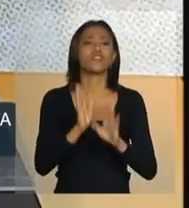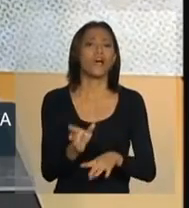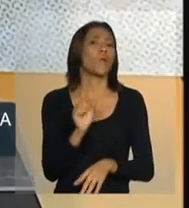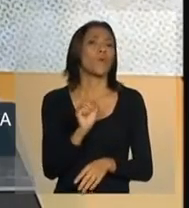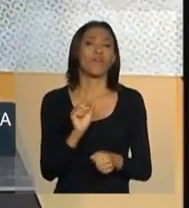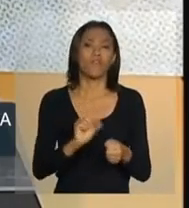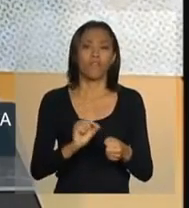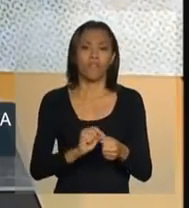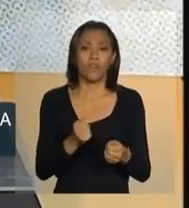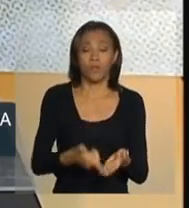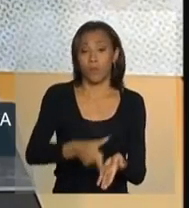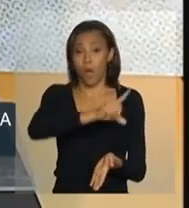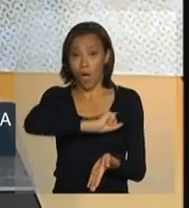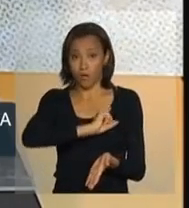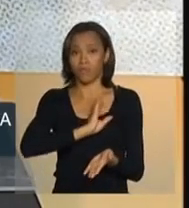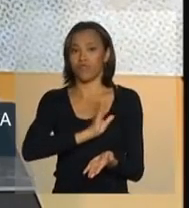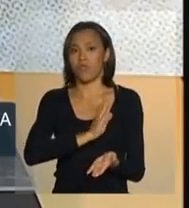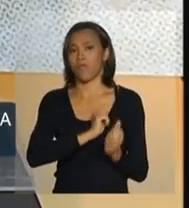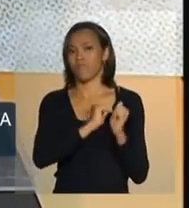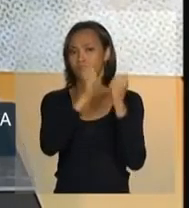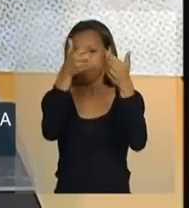anteriormente,